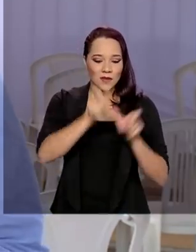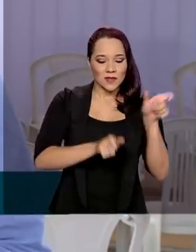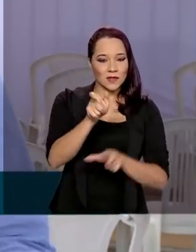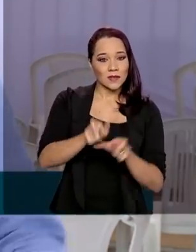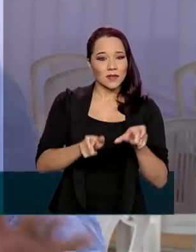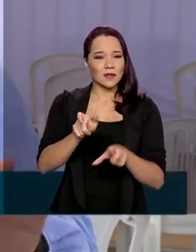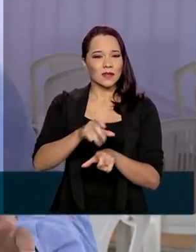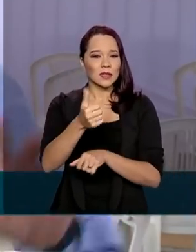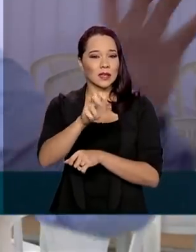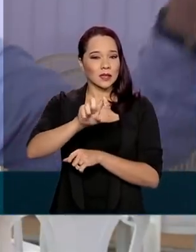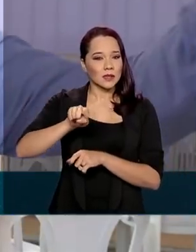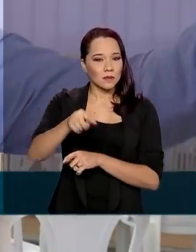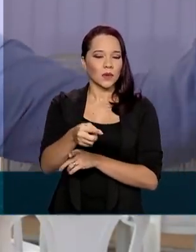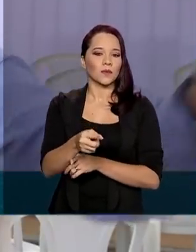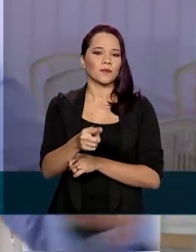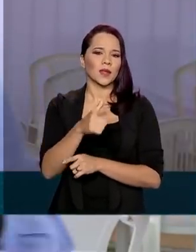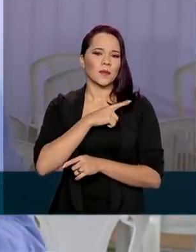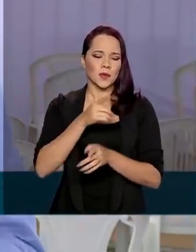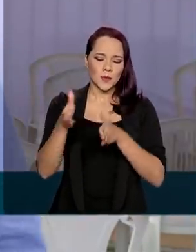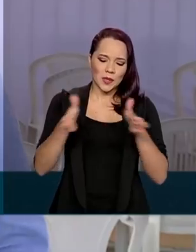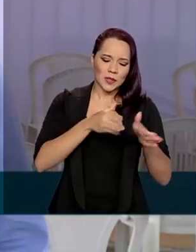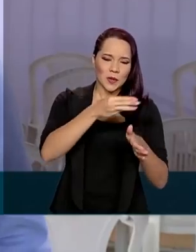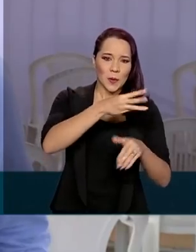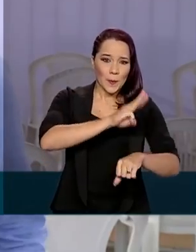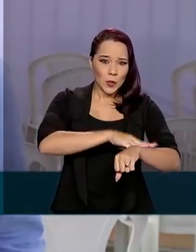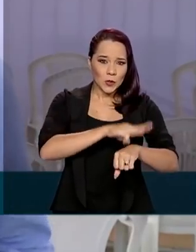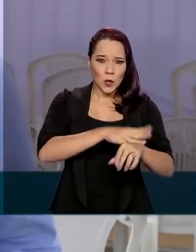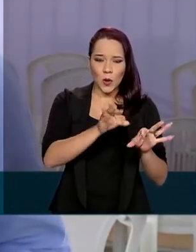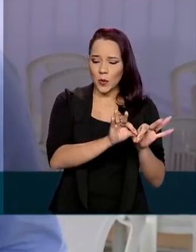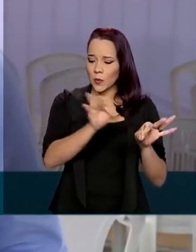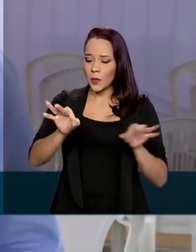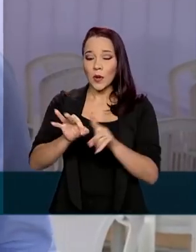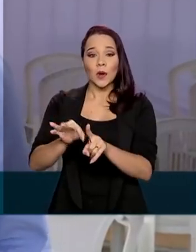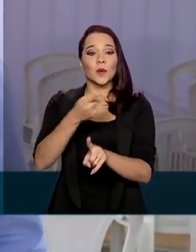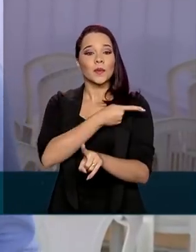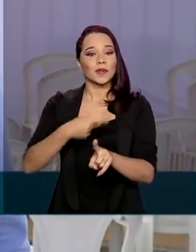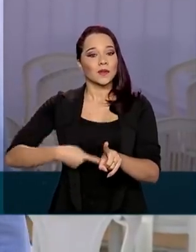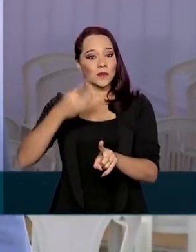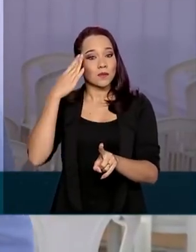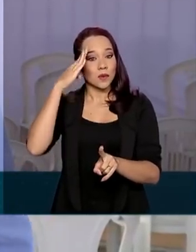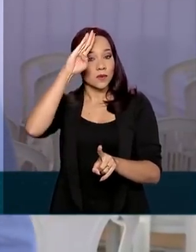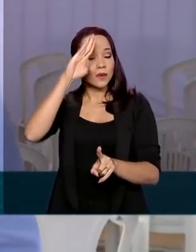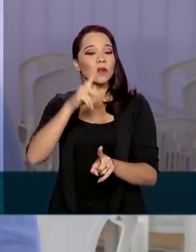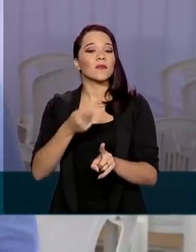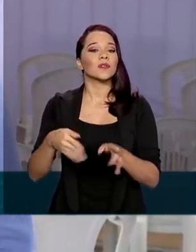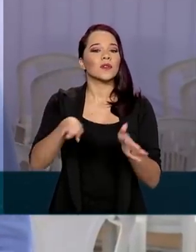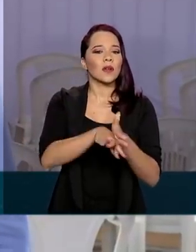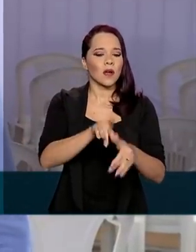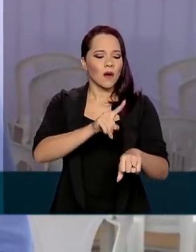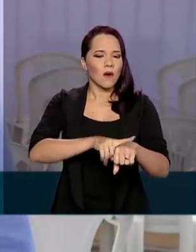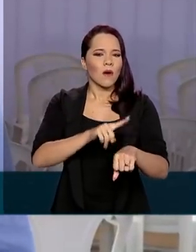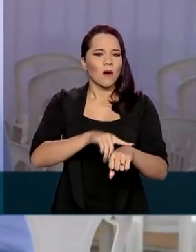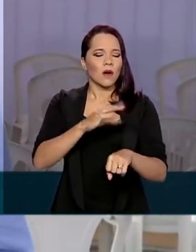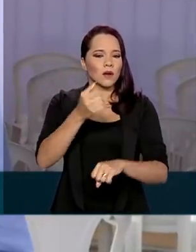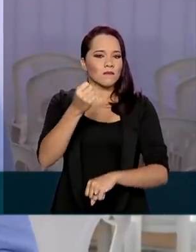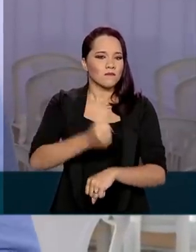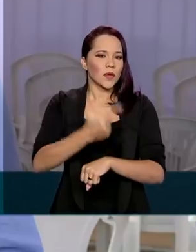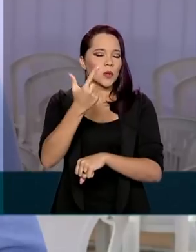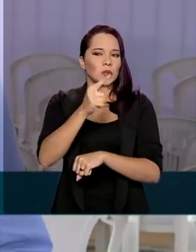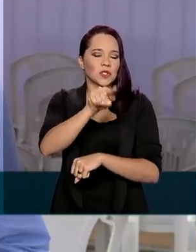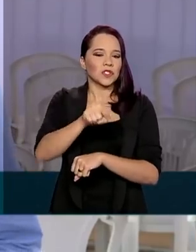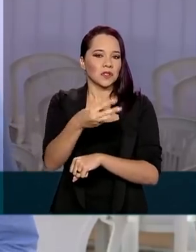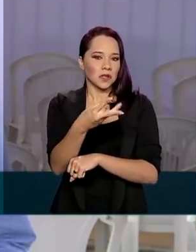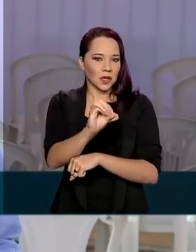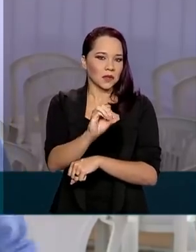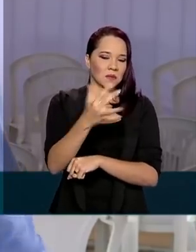Grande do Norte, mais ou menos entre Mossoró e Açu, onde o presidente Jair Bolsonaro chegará por volta de meio-dia e